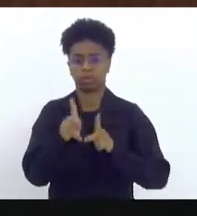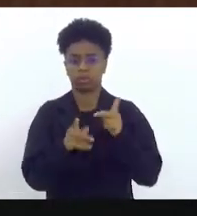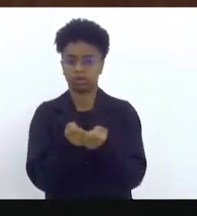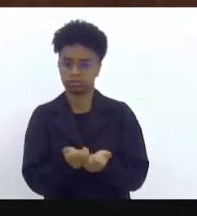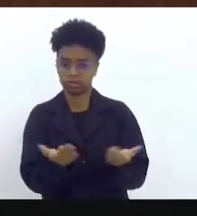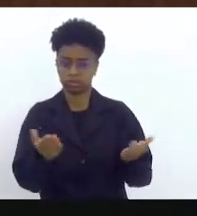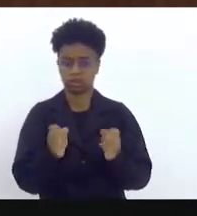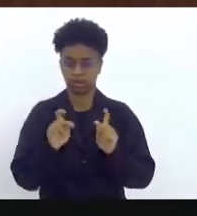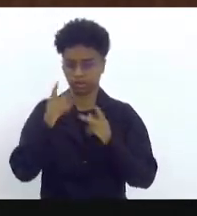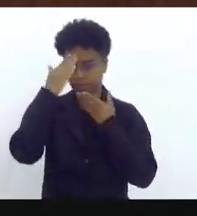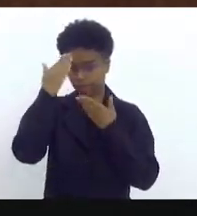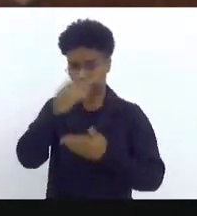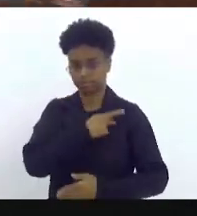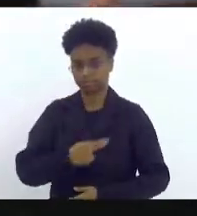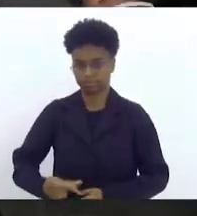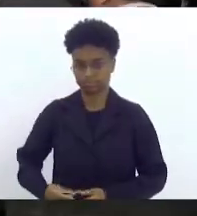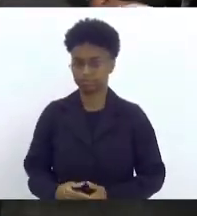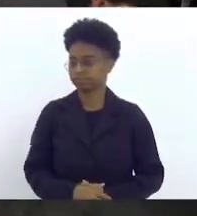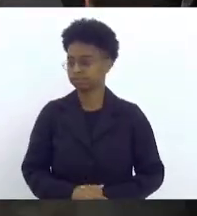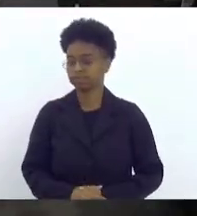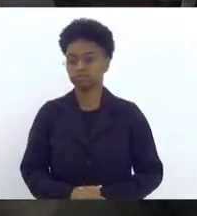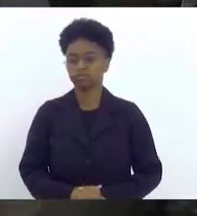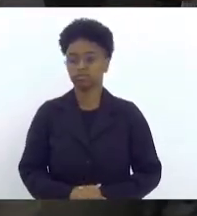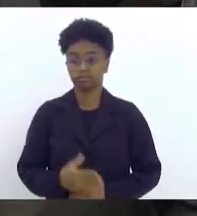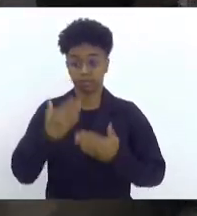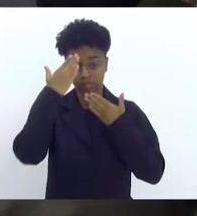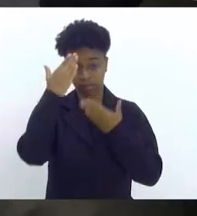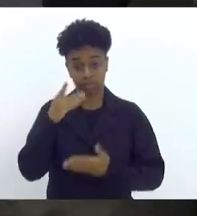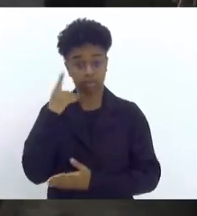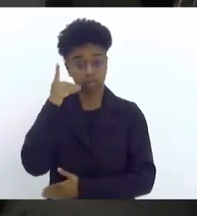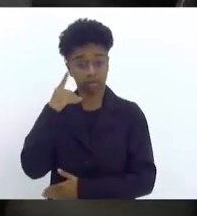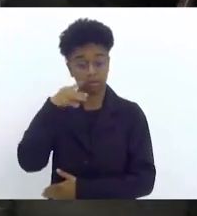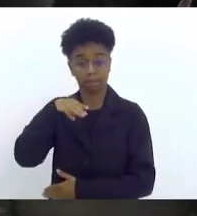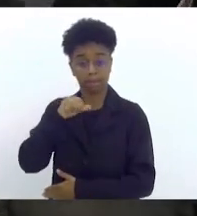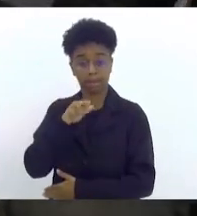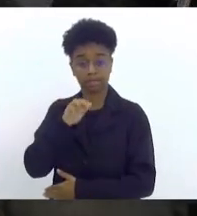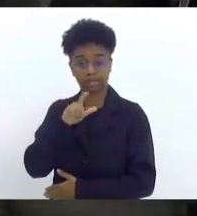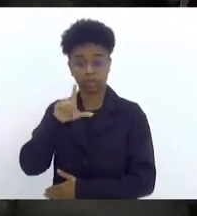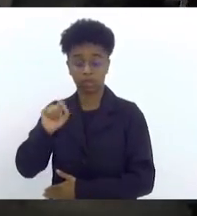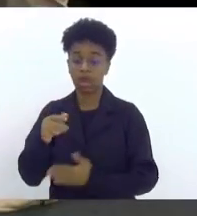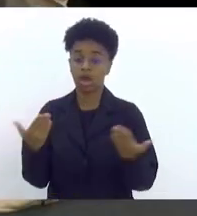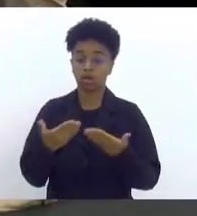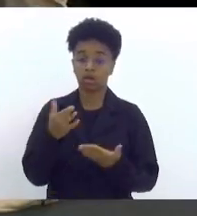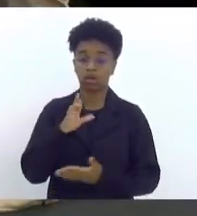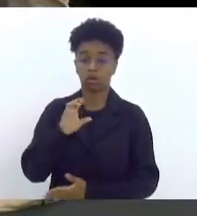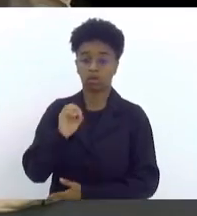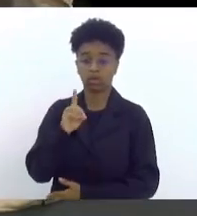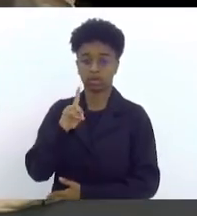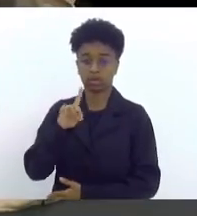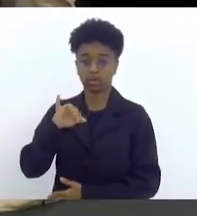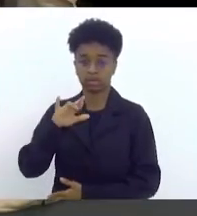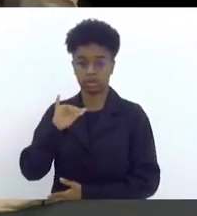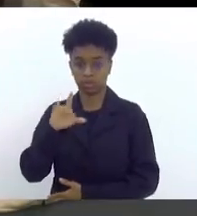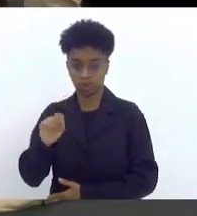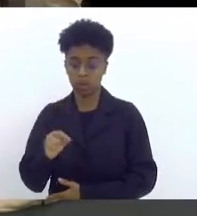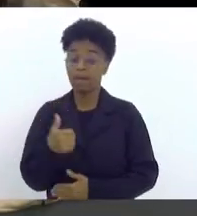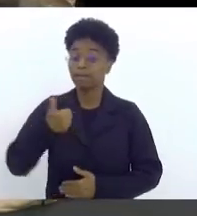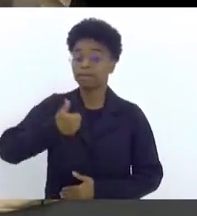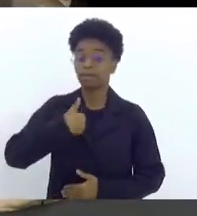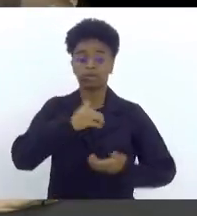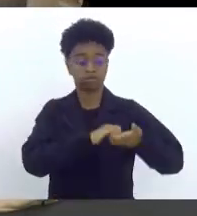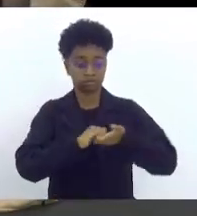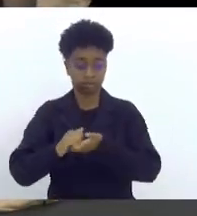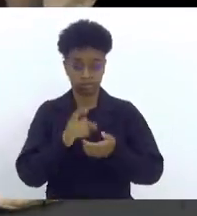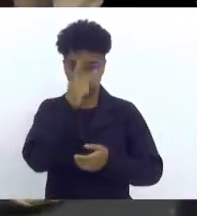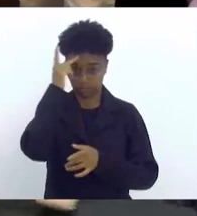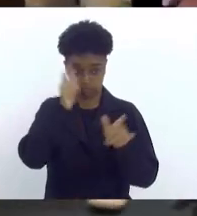Obrigado, senhor presidente. Obrigado, deputado Marcelo Dino, deputado Rodrigo Amorim. Presidente, primeiro cumprimentar todos os colegas